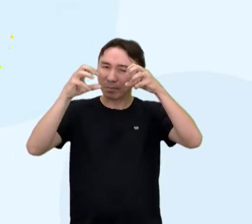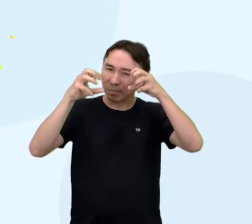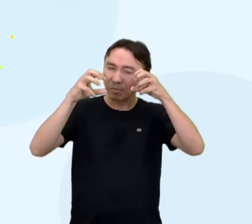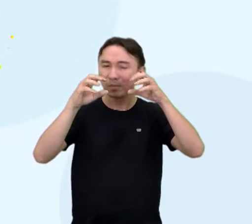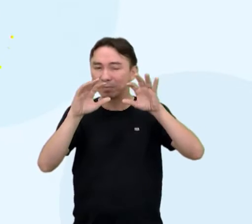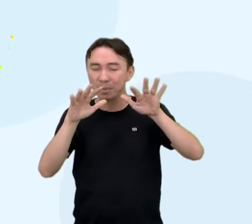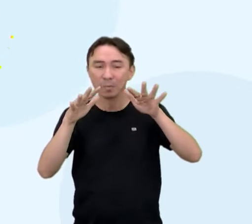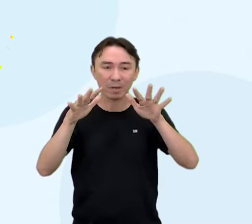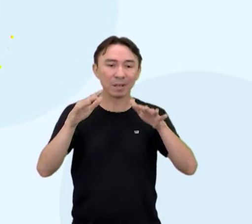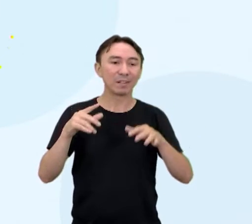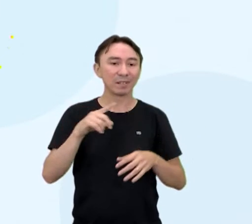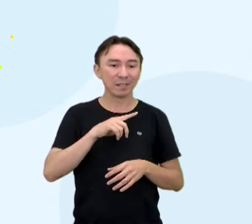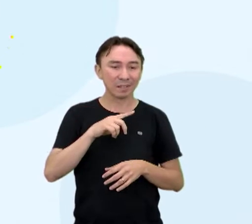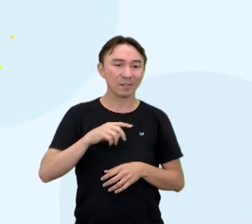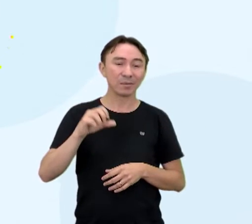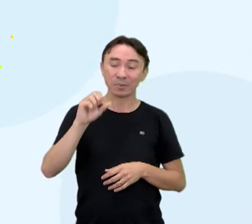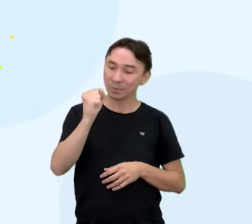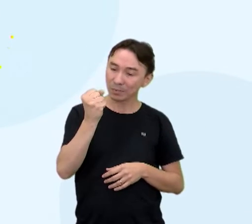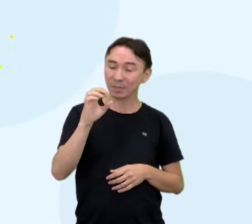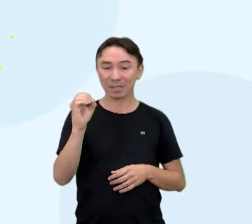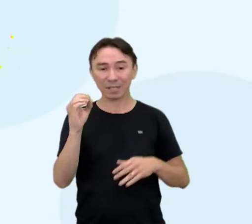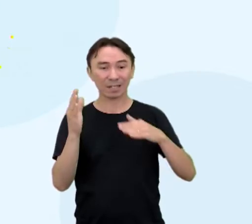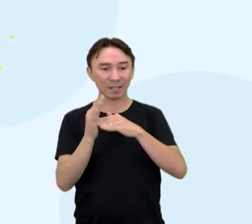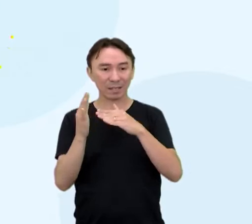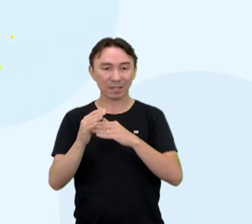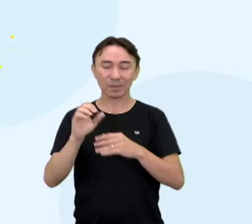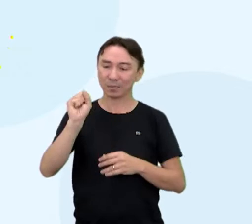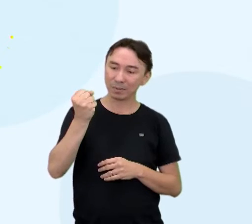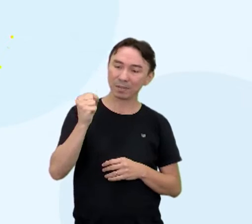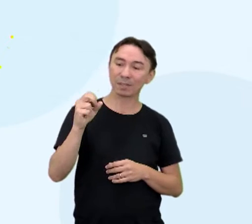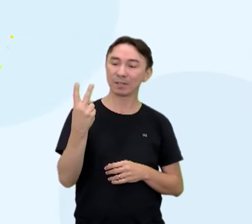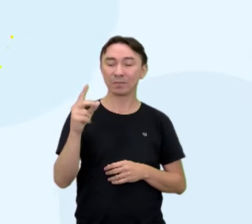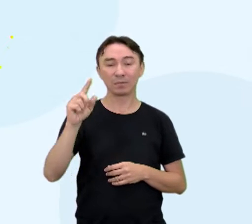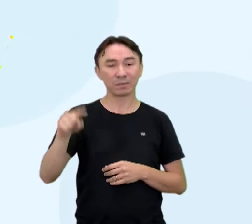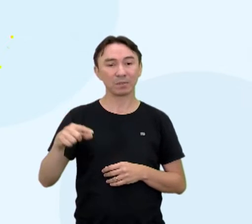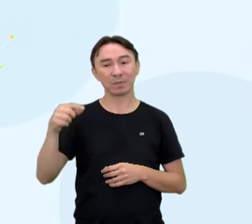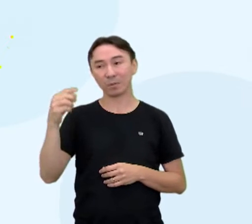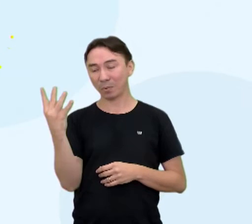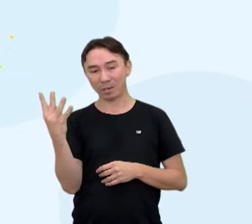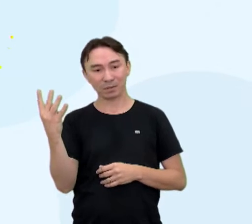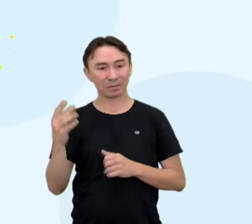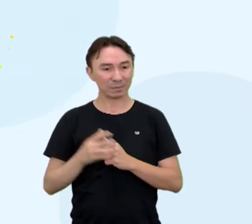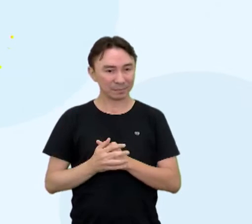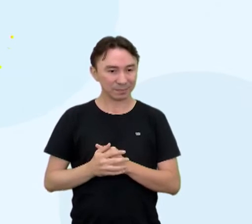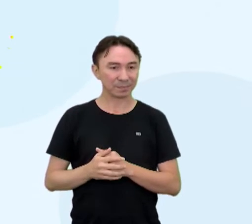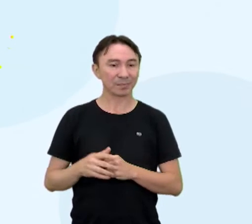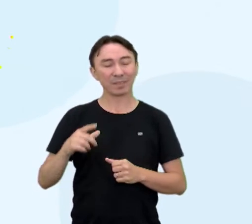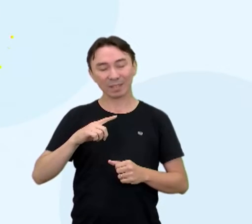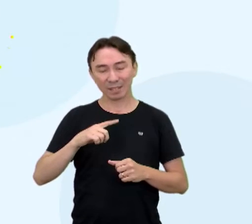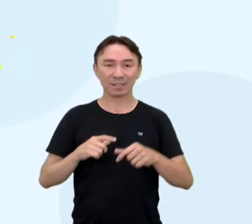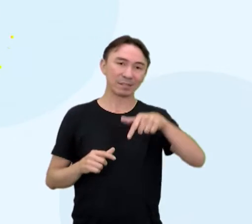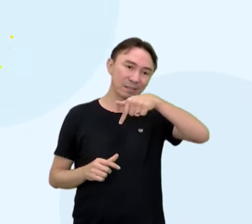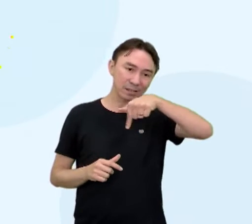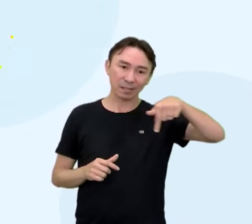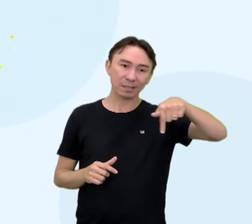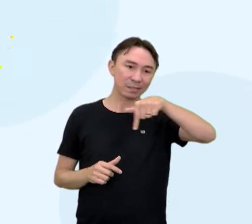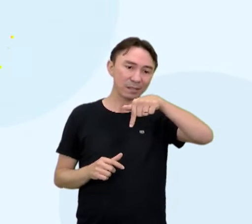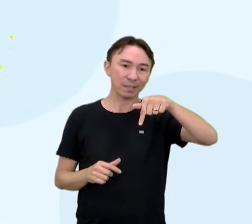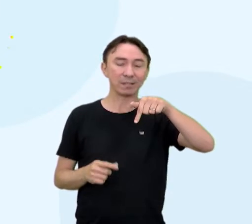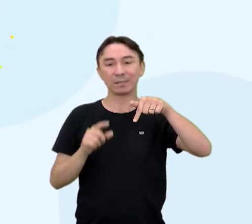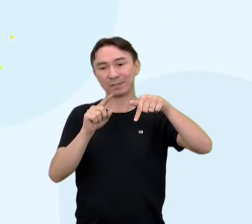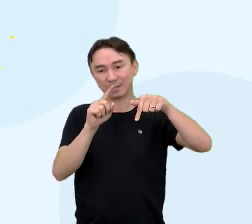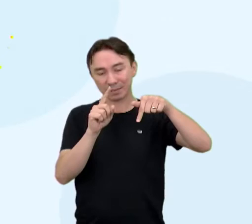,4 anos, né? E aí vai baixando, né,,5 a 79,9,